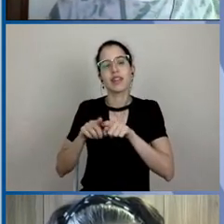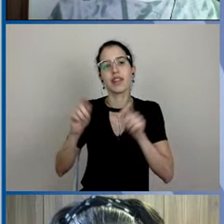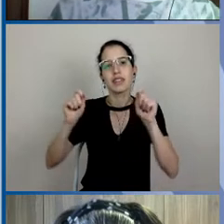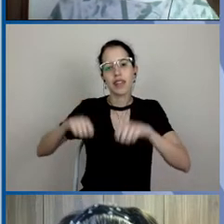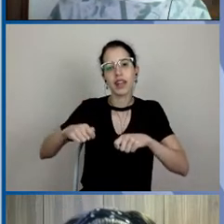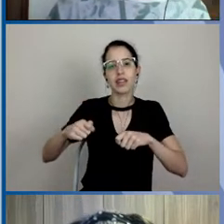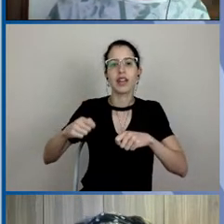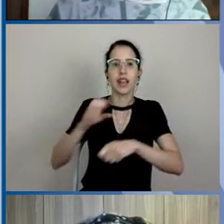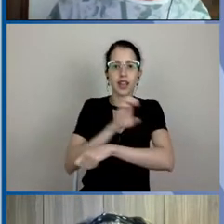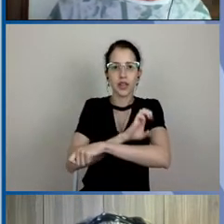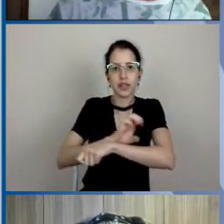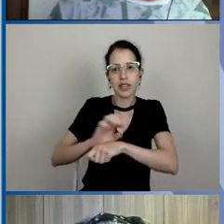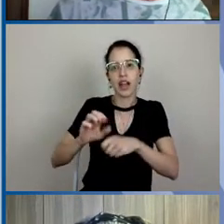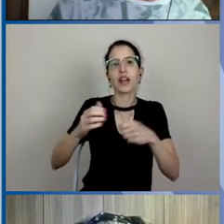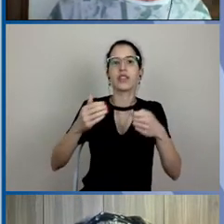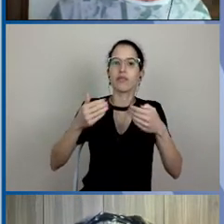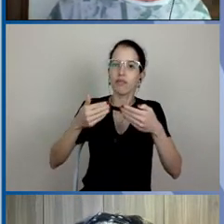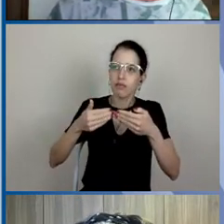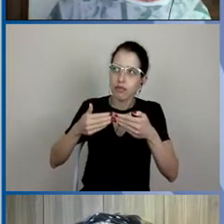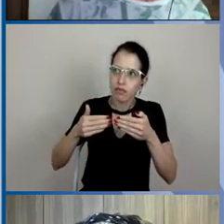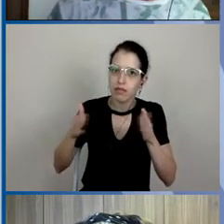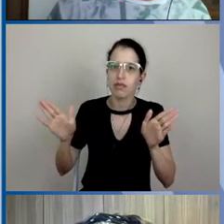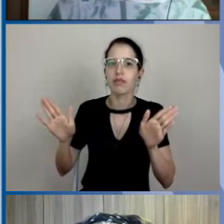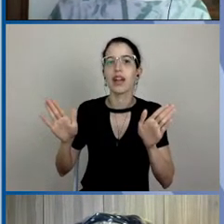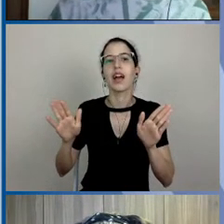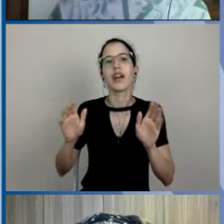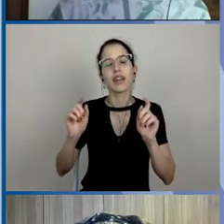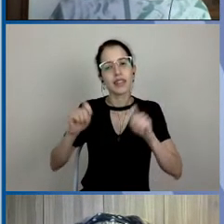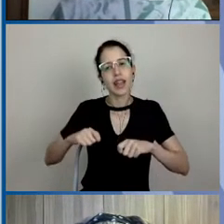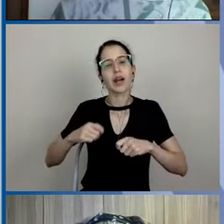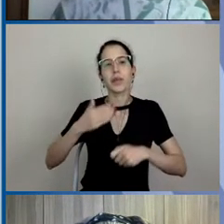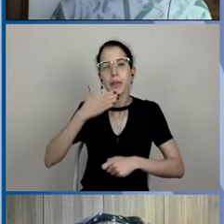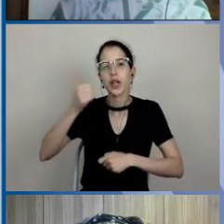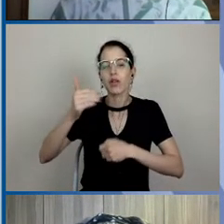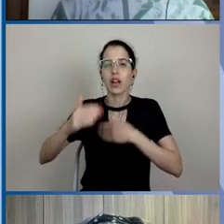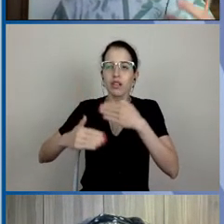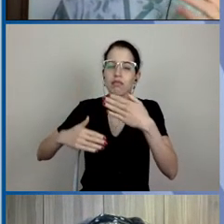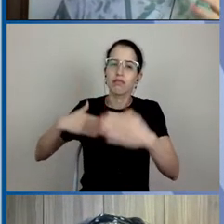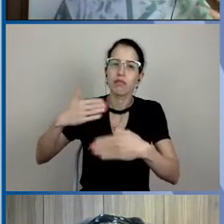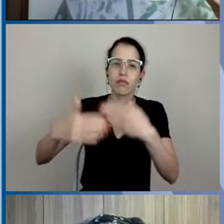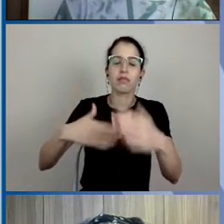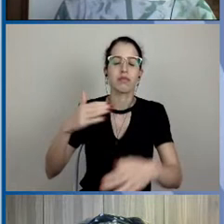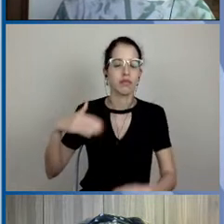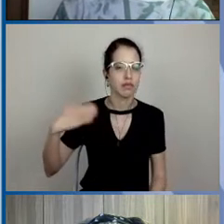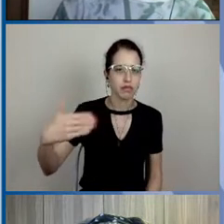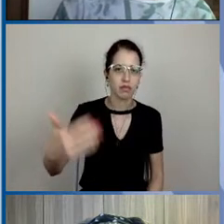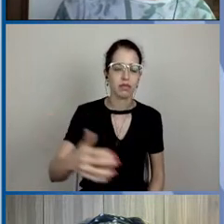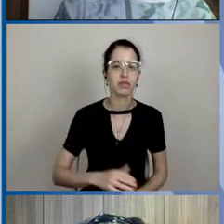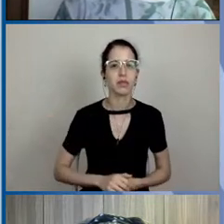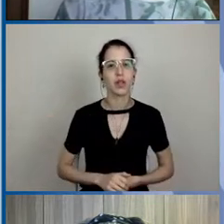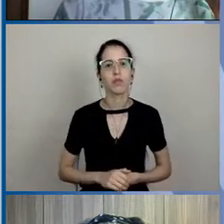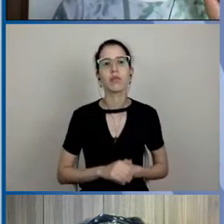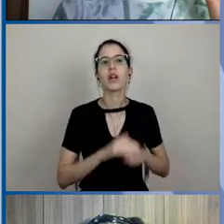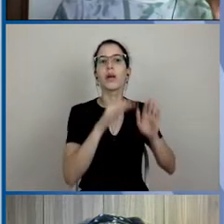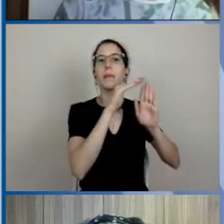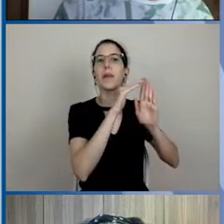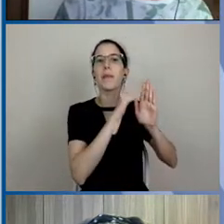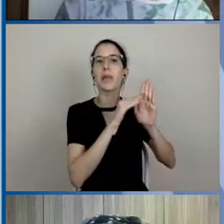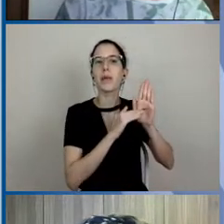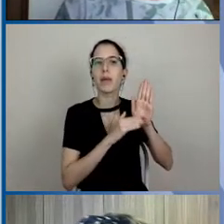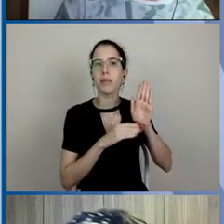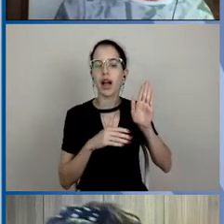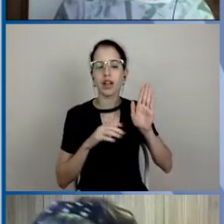avançar nisso ainda, tem muita coisa para avançar nisso ainda e aperfeiçoar. Então, a sequência de ações dispensadas é o seguinte, primeira